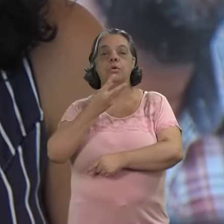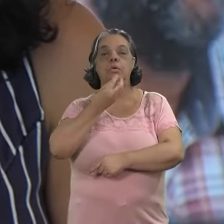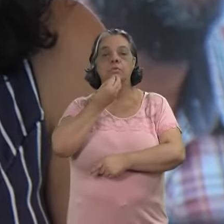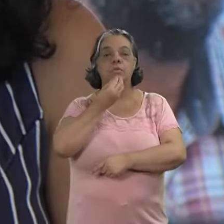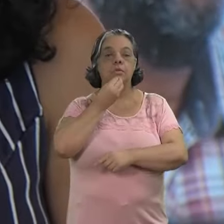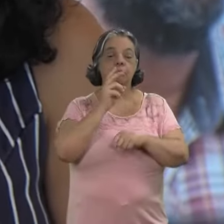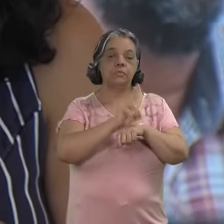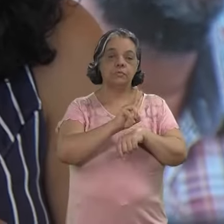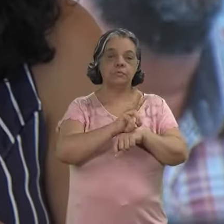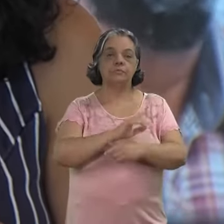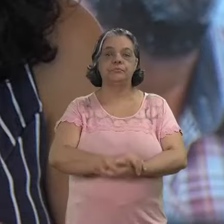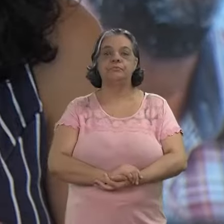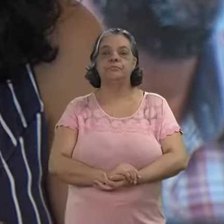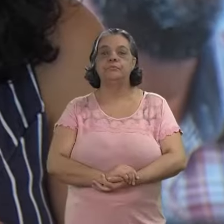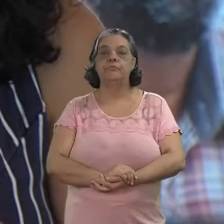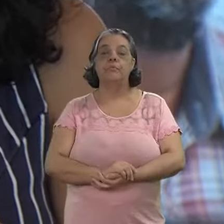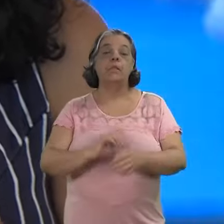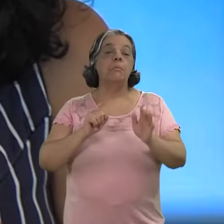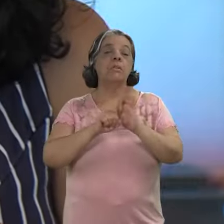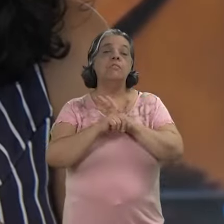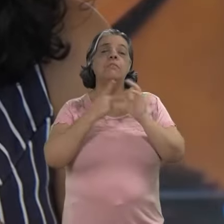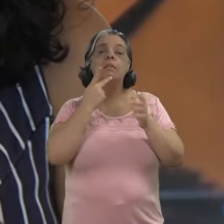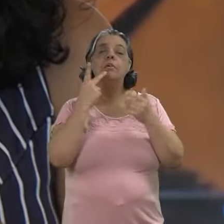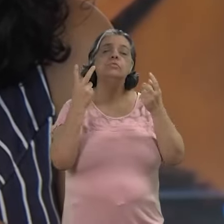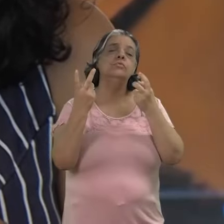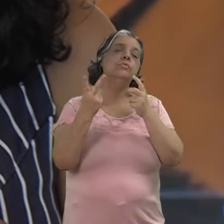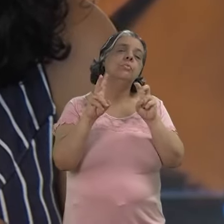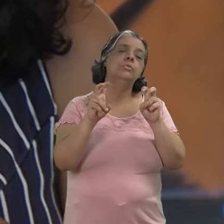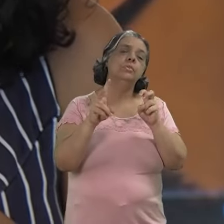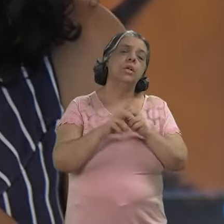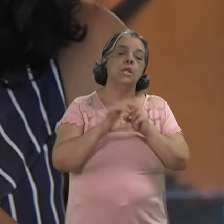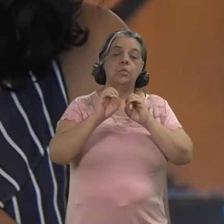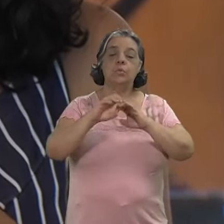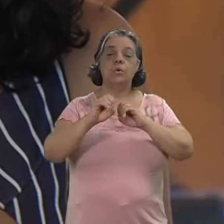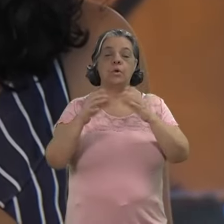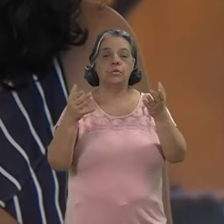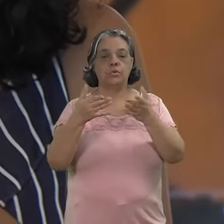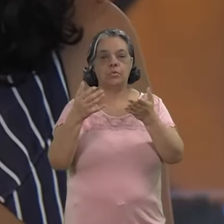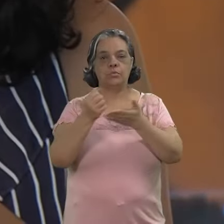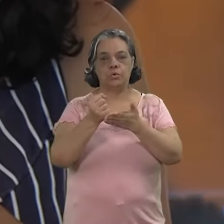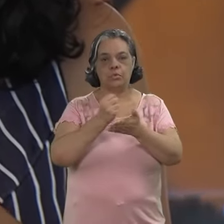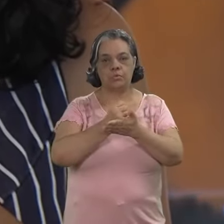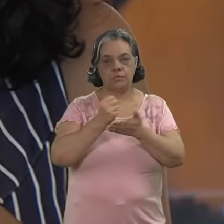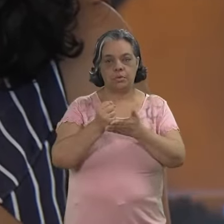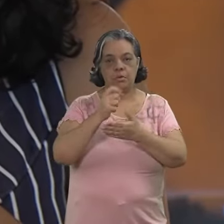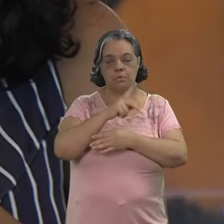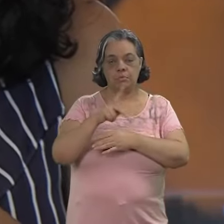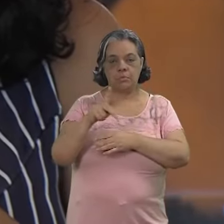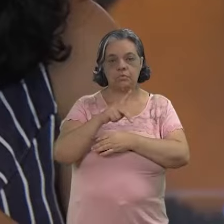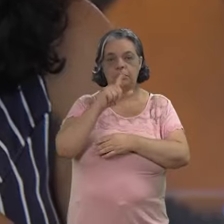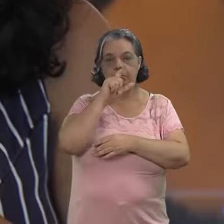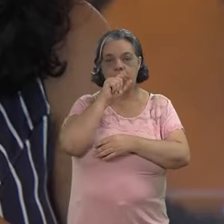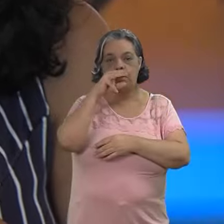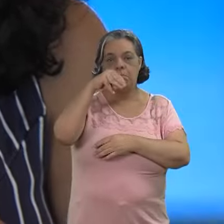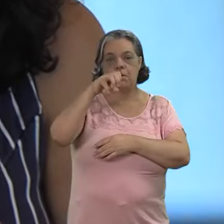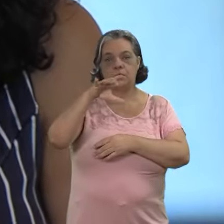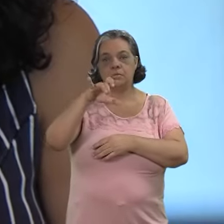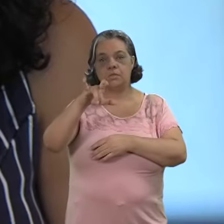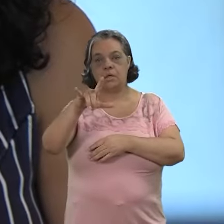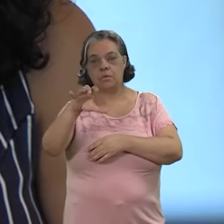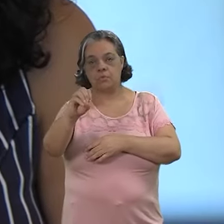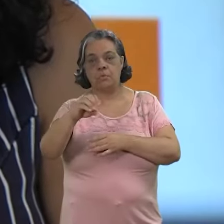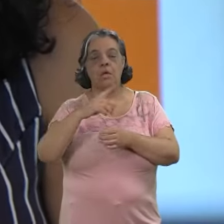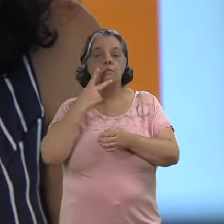reconhecimento e preservação. Para falar sobre esse ponto no Educar de hoje, o documentarista e professor da Unicap,